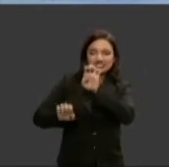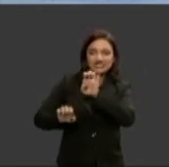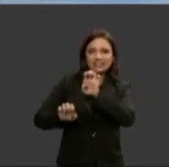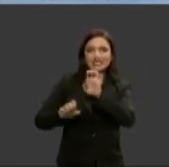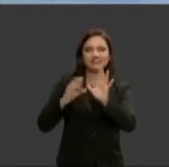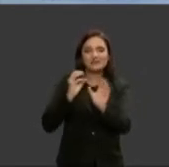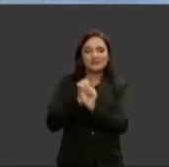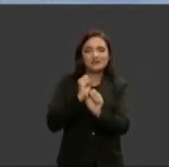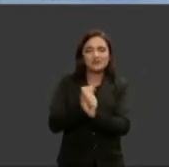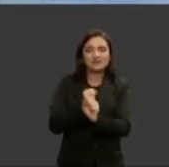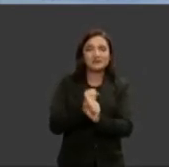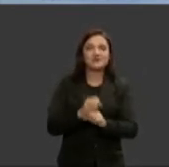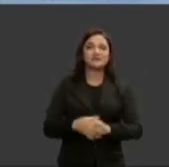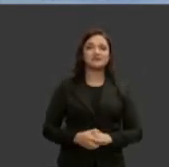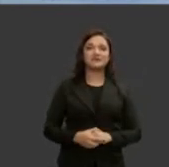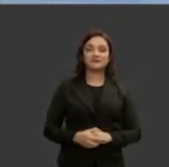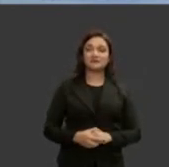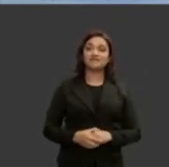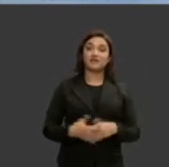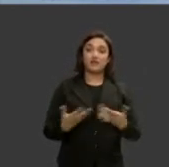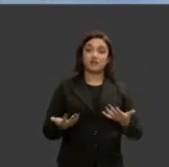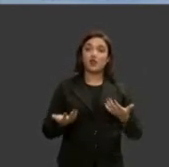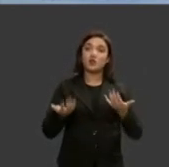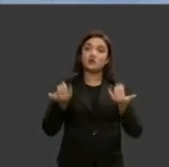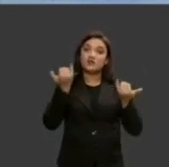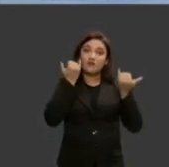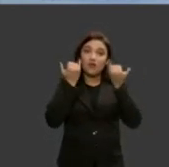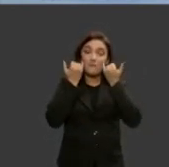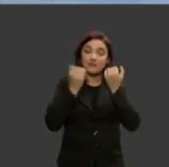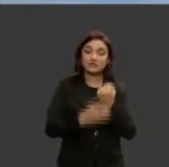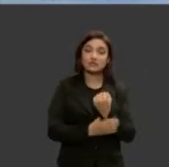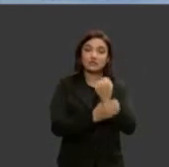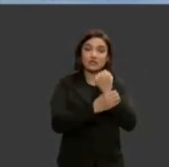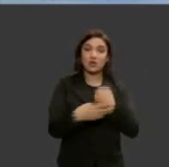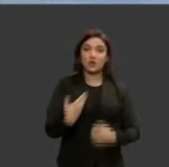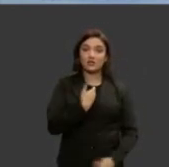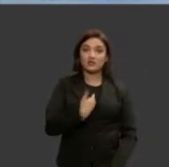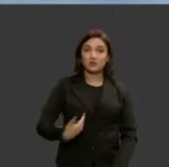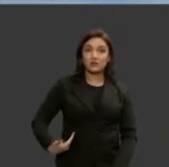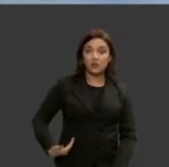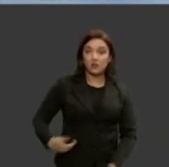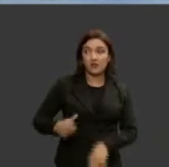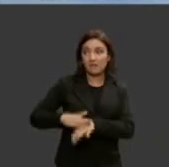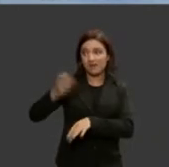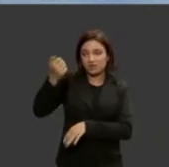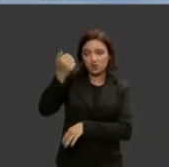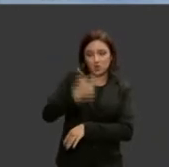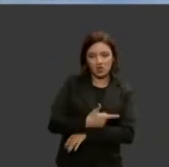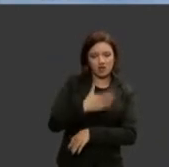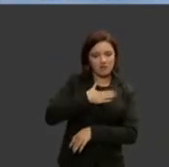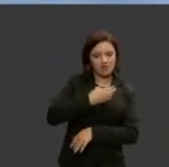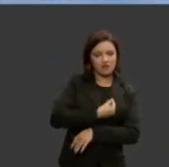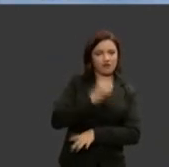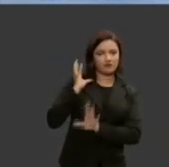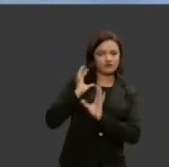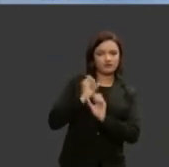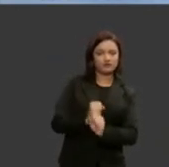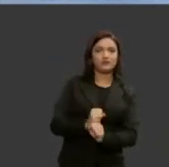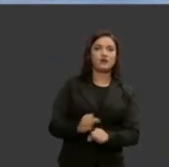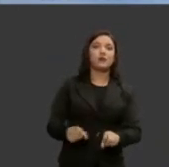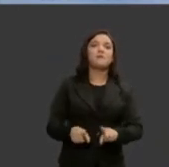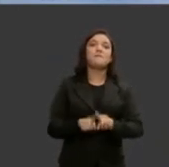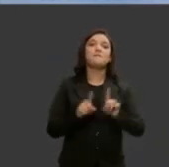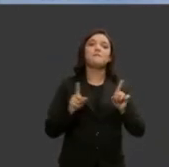eu quero falar mais sobre essas informações de segurança pública do que sobre mim mesma sobre a minha trajetória mas